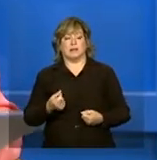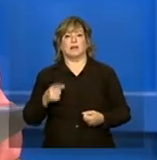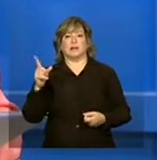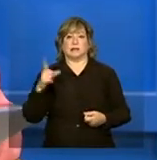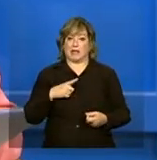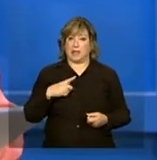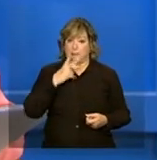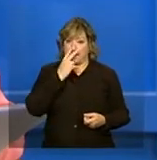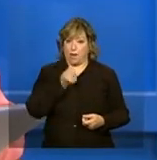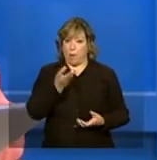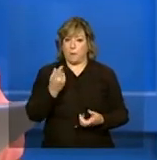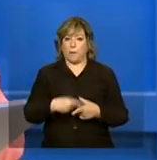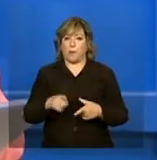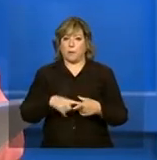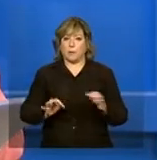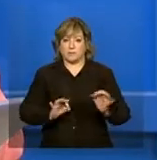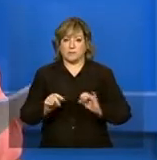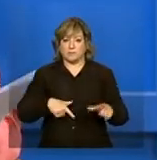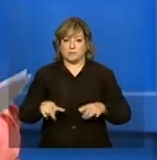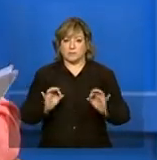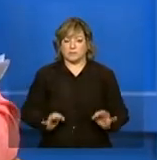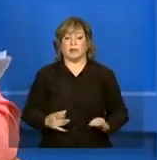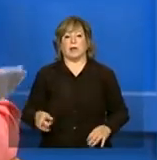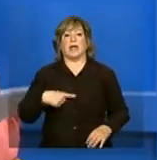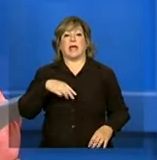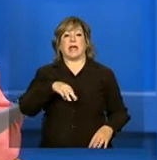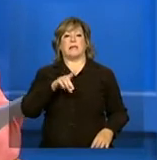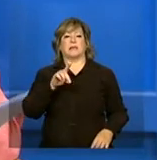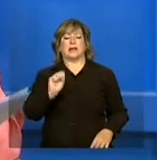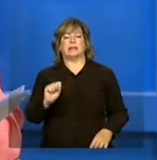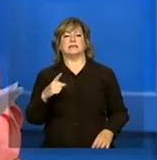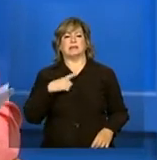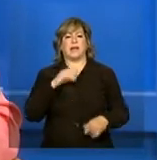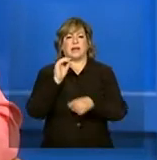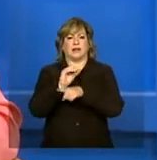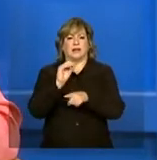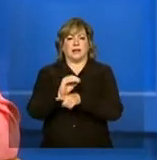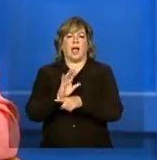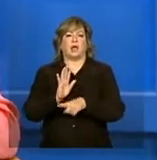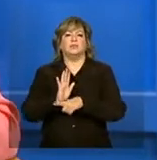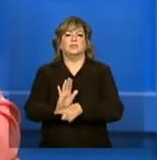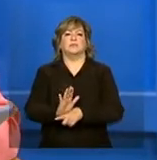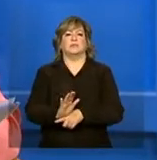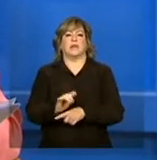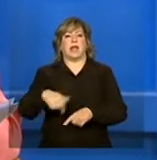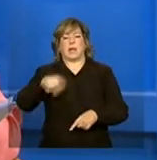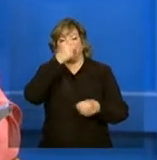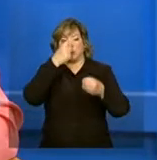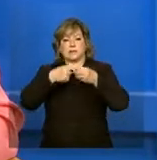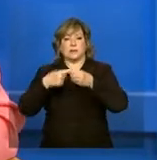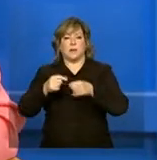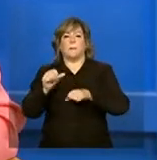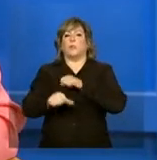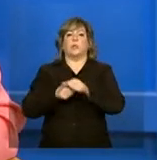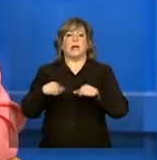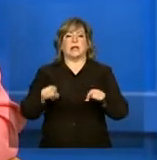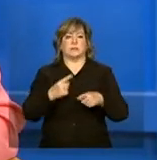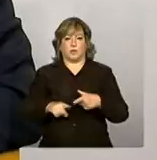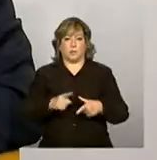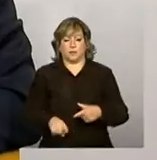problema de gestão, né? O MDS dá algum tipo de apoio para esses municípios reverterem o quadro?